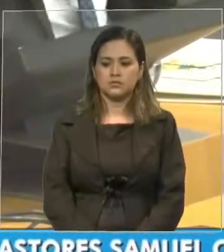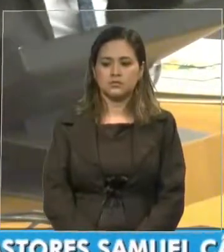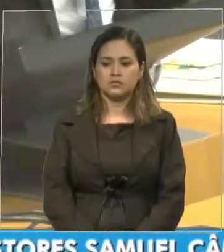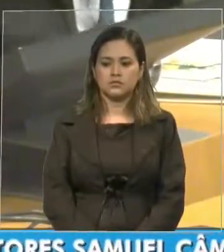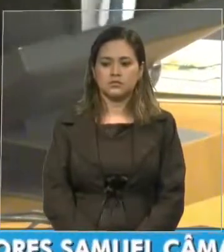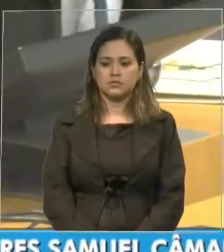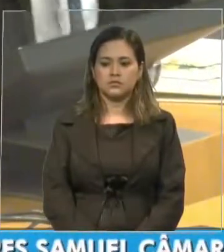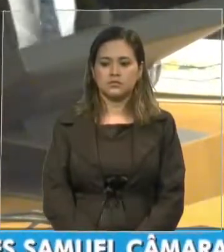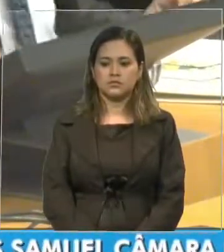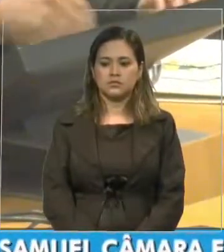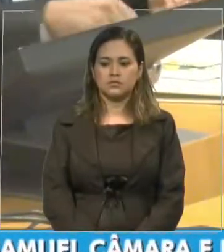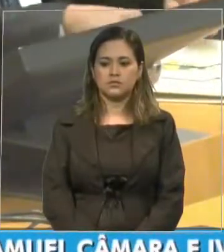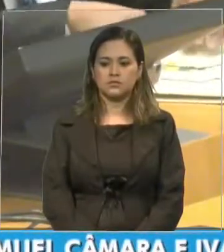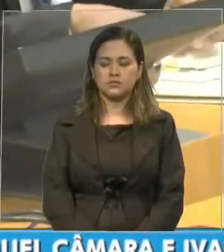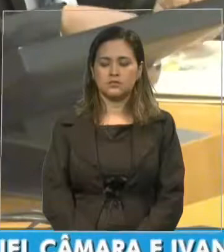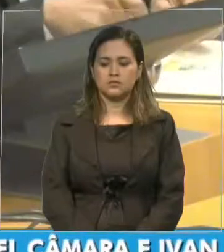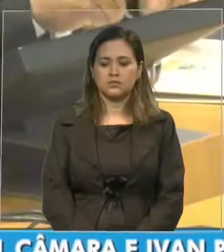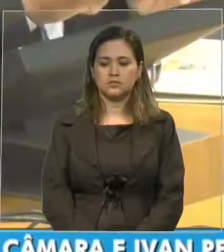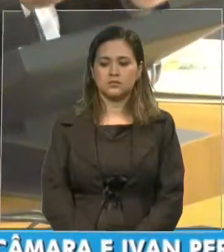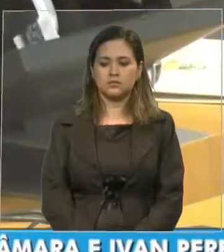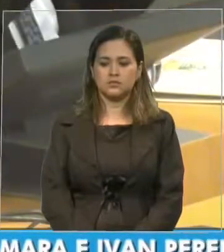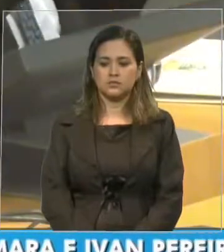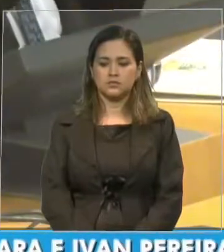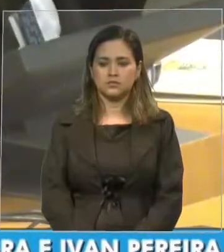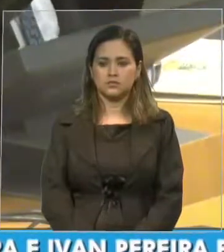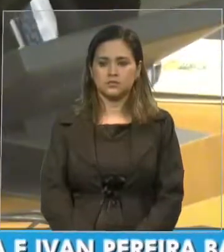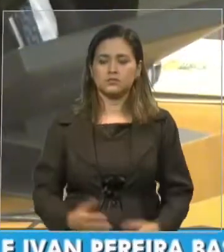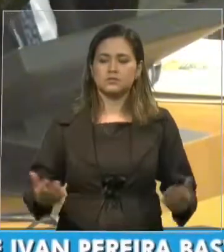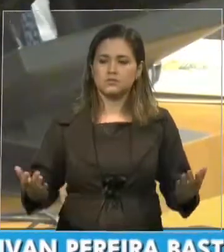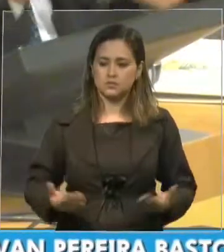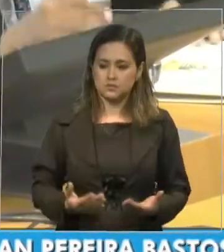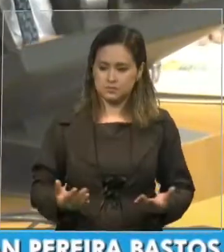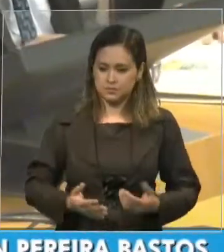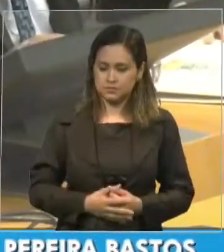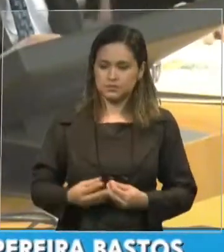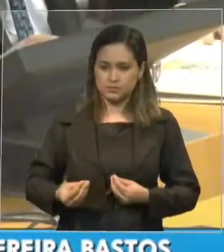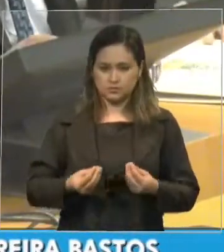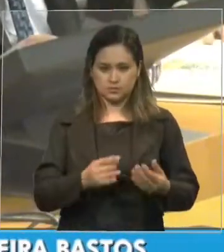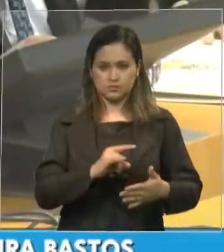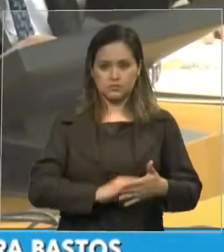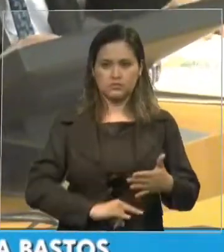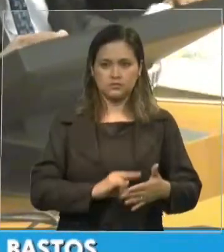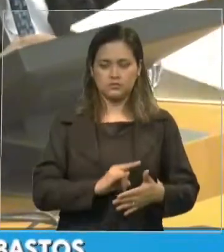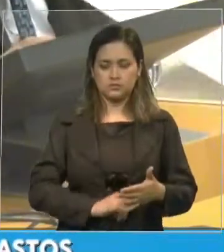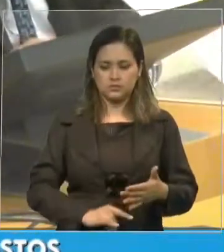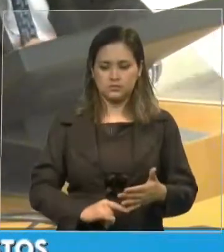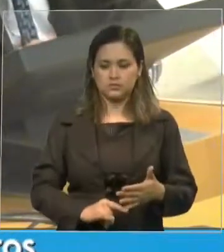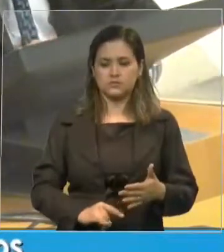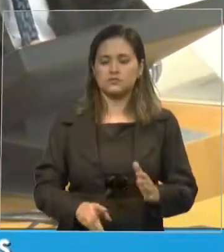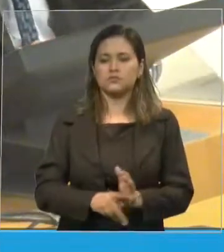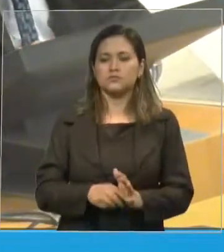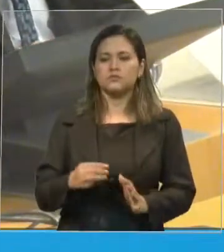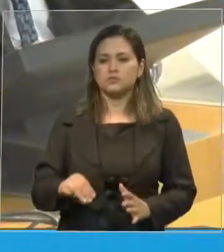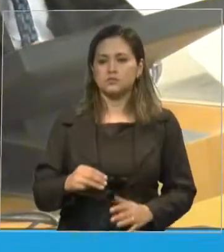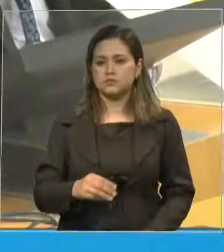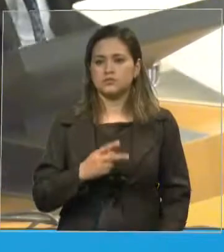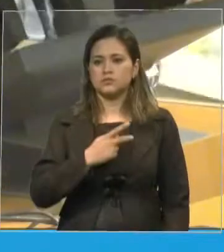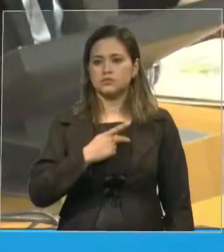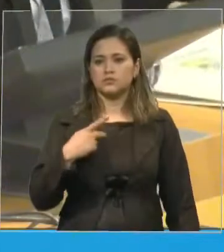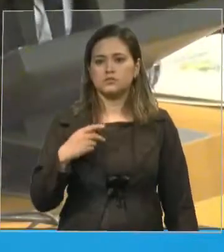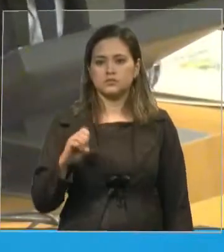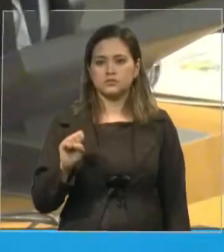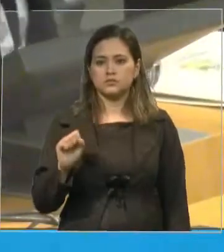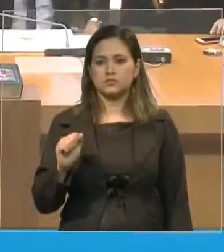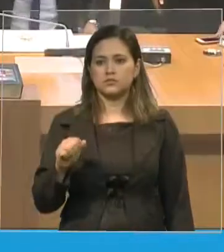Neste momento, faremos a entrega do título de cidadão maranhense ao pastor Samuel Câmara. Muito obrigado a todos.